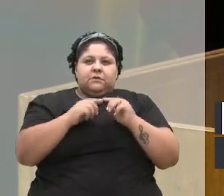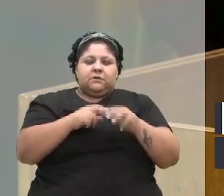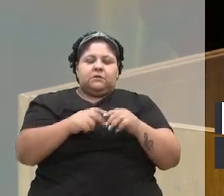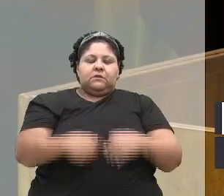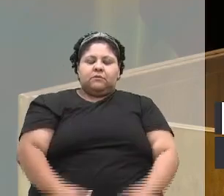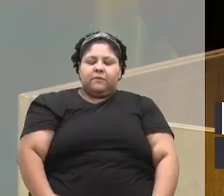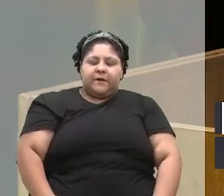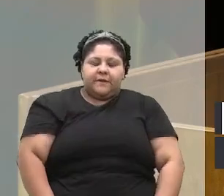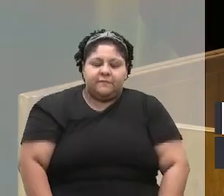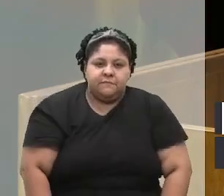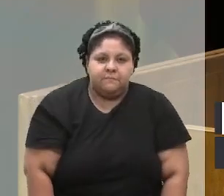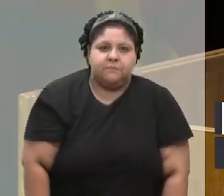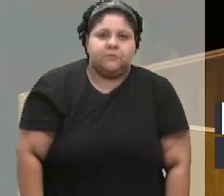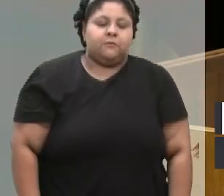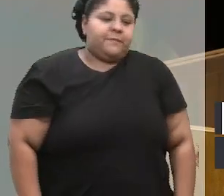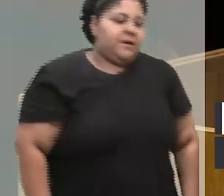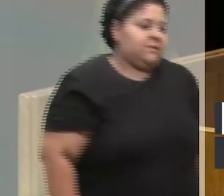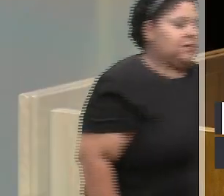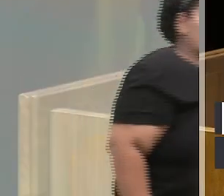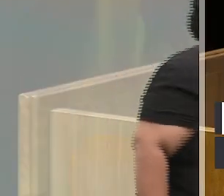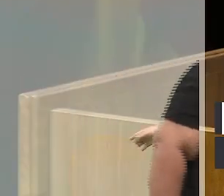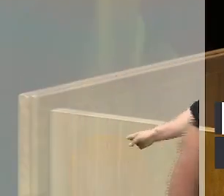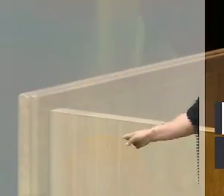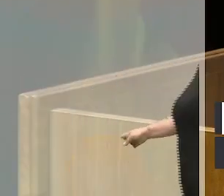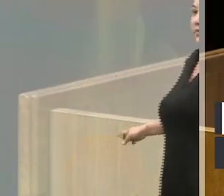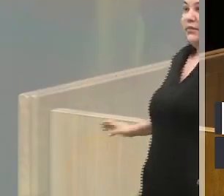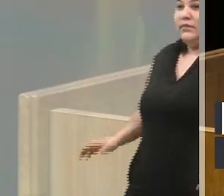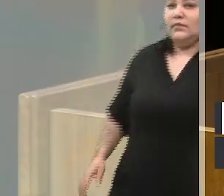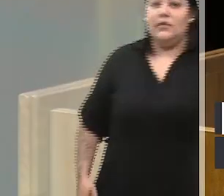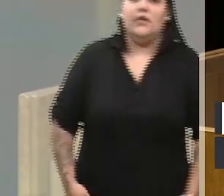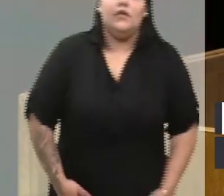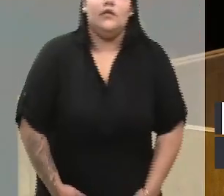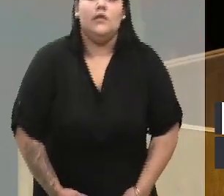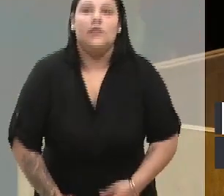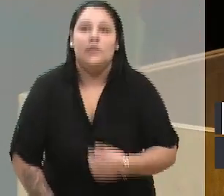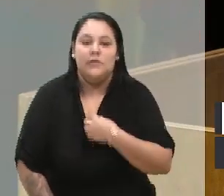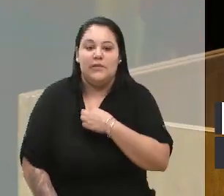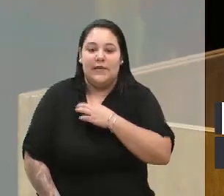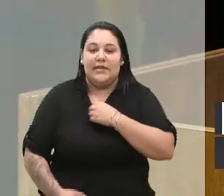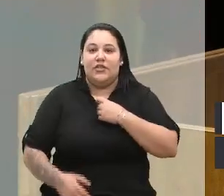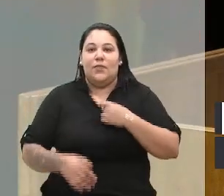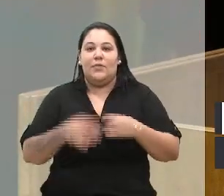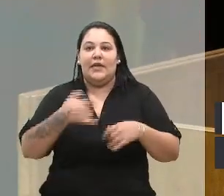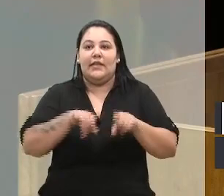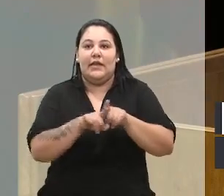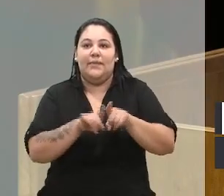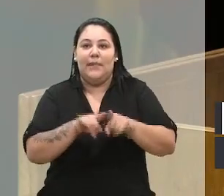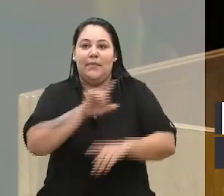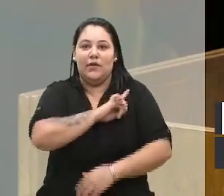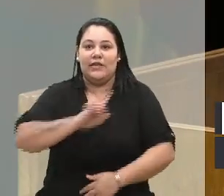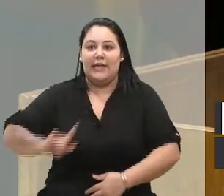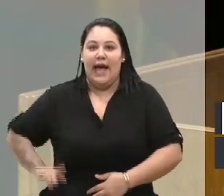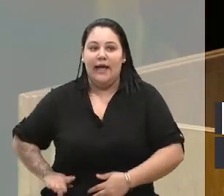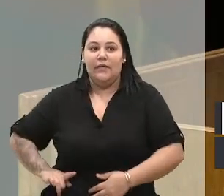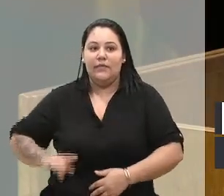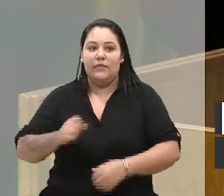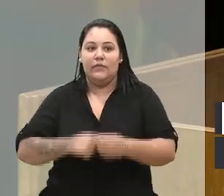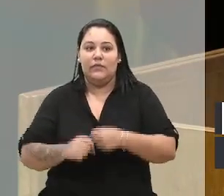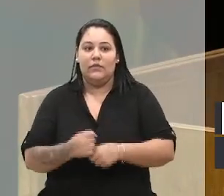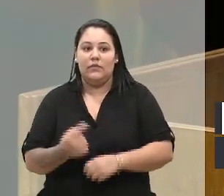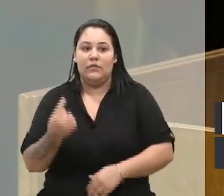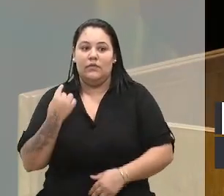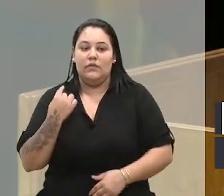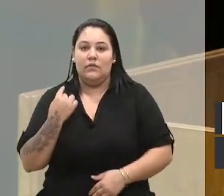cheio de crateras, de buraco. Por quê? Porque são de governos passados. Não é culpa do prefeito Agiló.